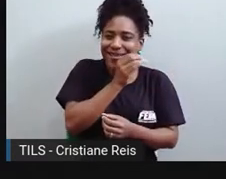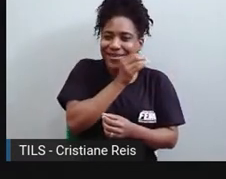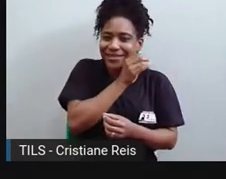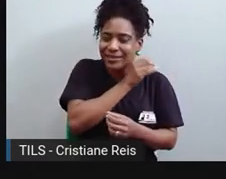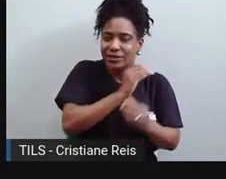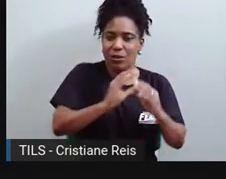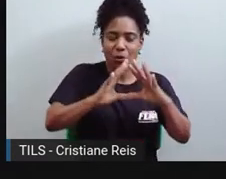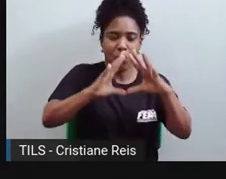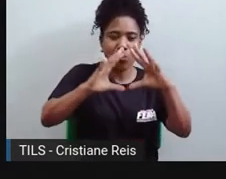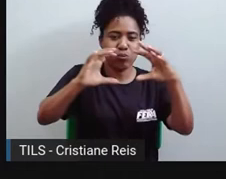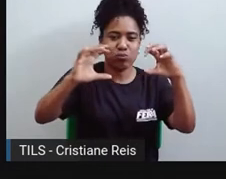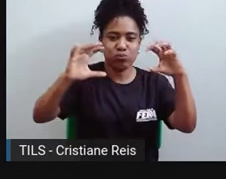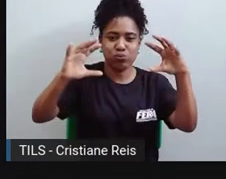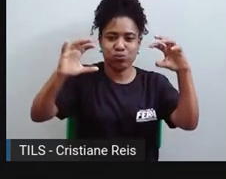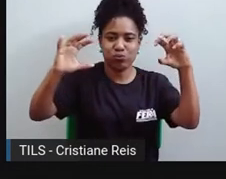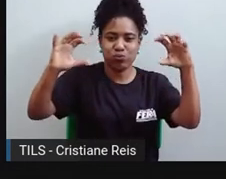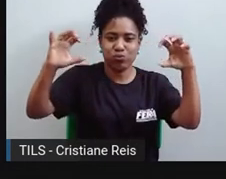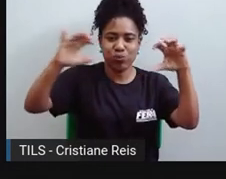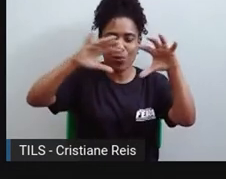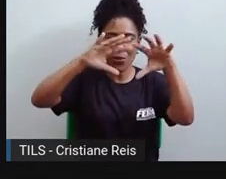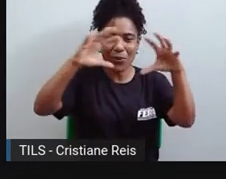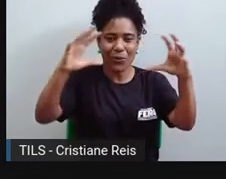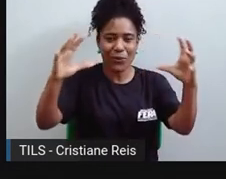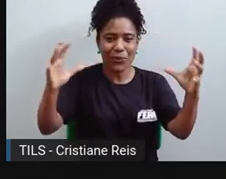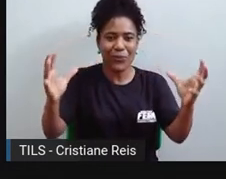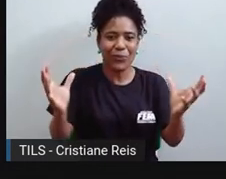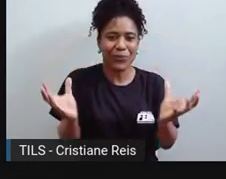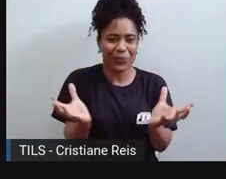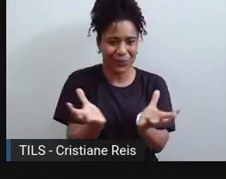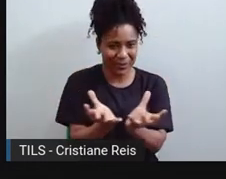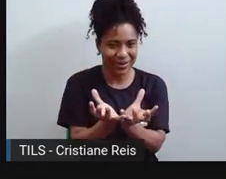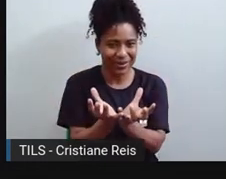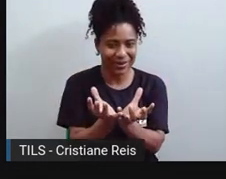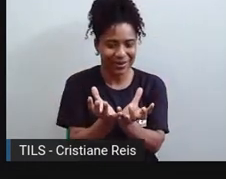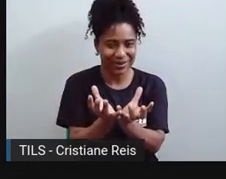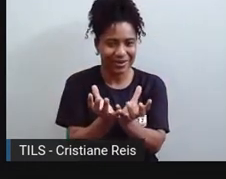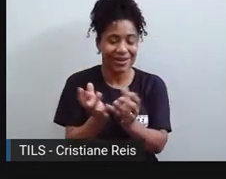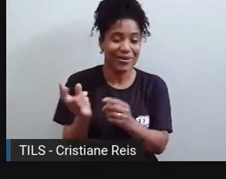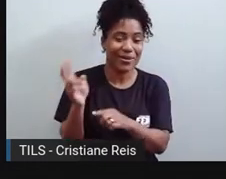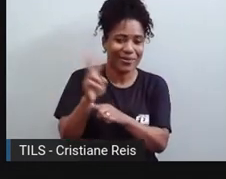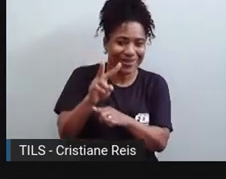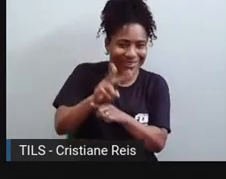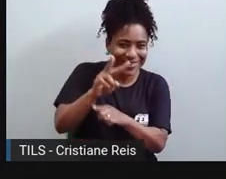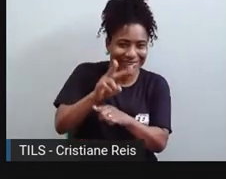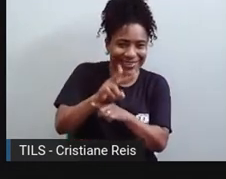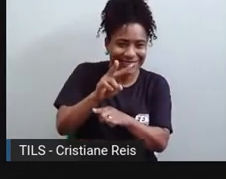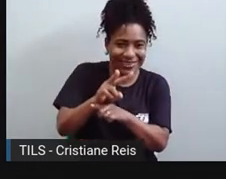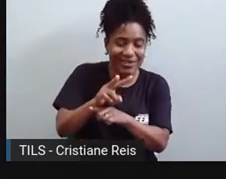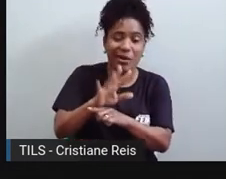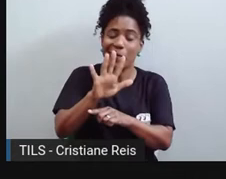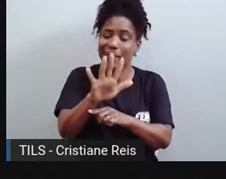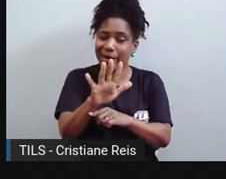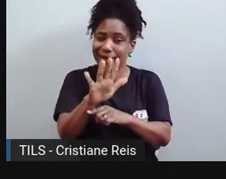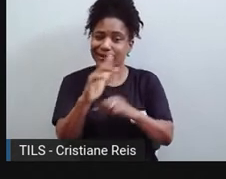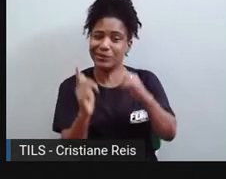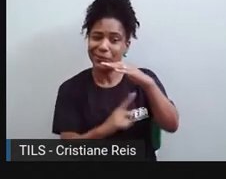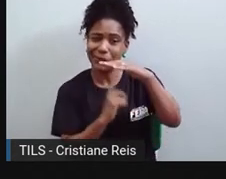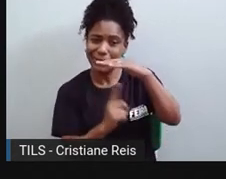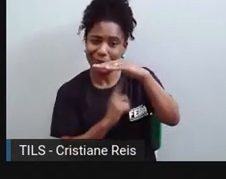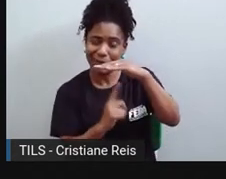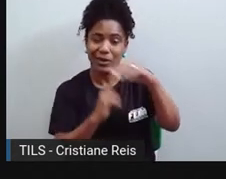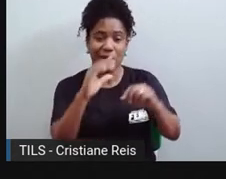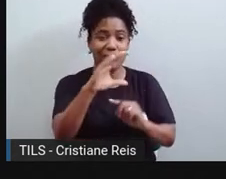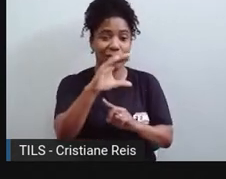lençol, um cobertor em volta do nosso planeta. Só que os gases poluentes, a exemplo do gás